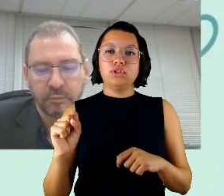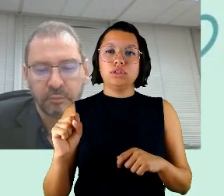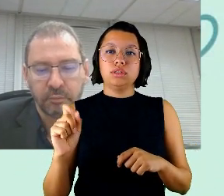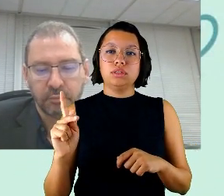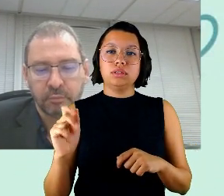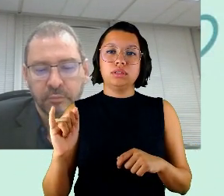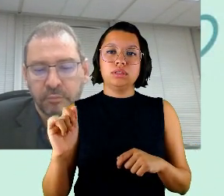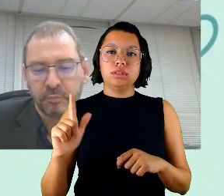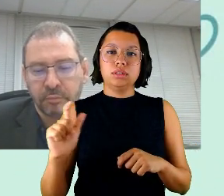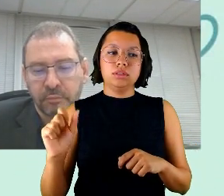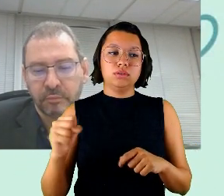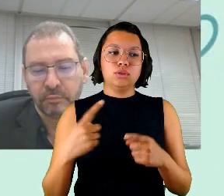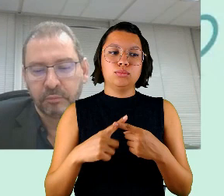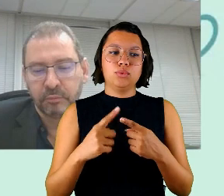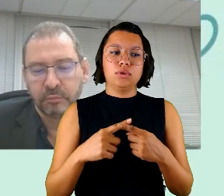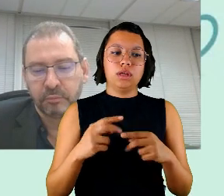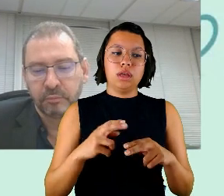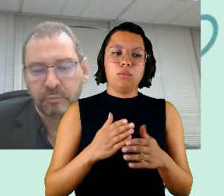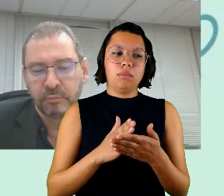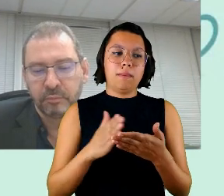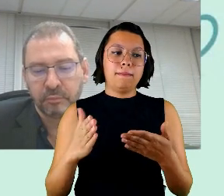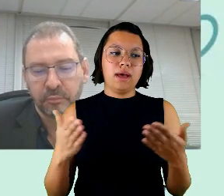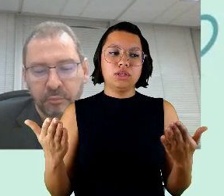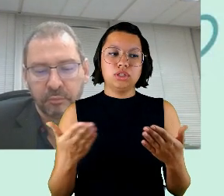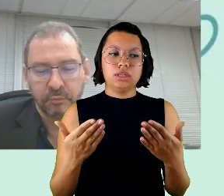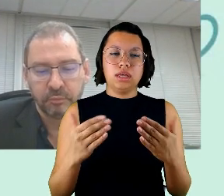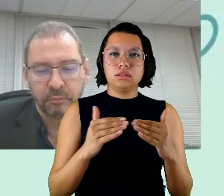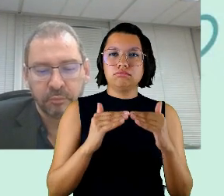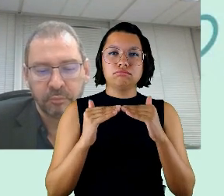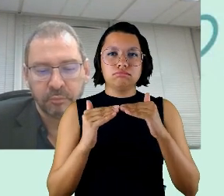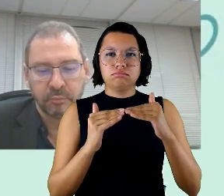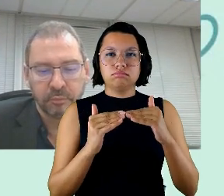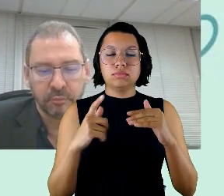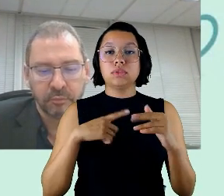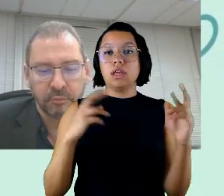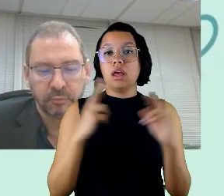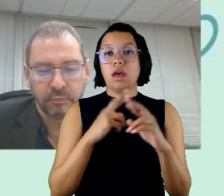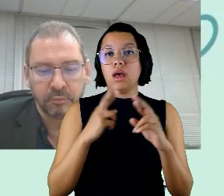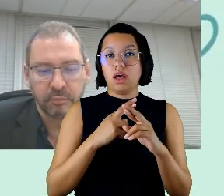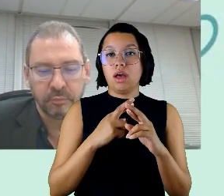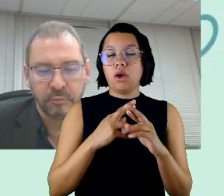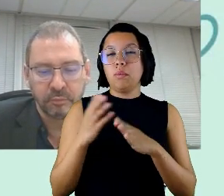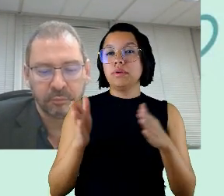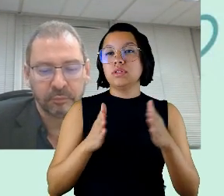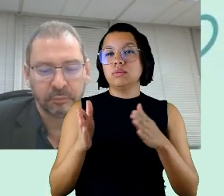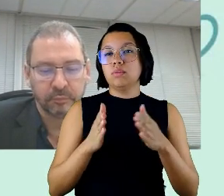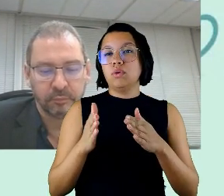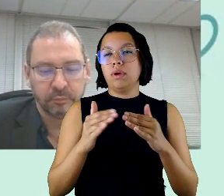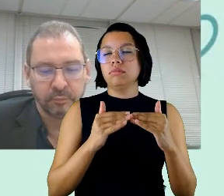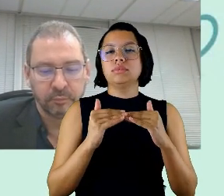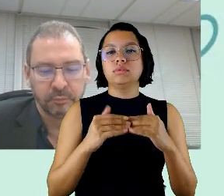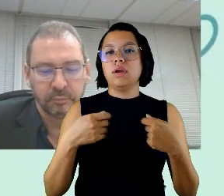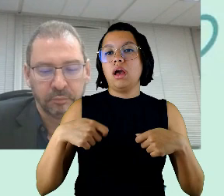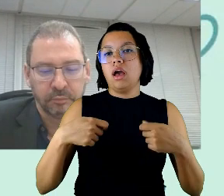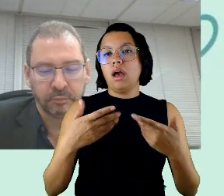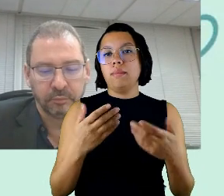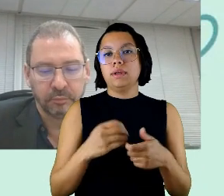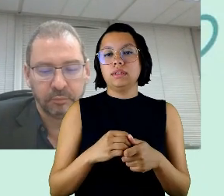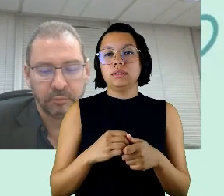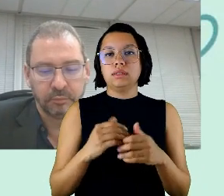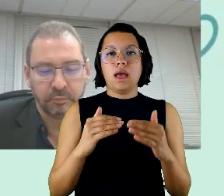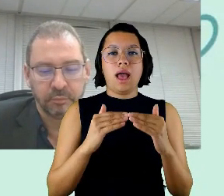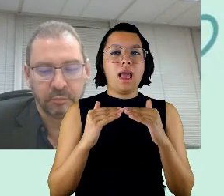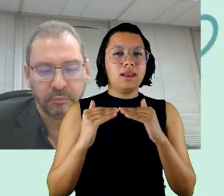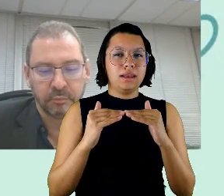parte da sinergia vai ter a ver com esses momentos síncronos em que é preciso alinhar né